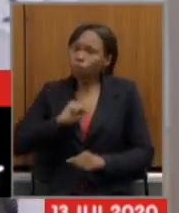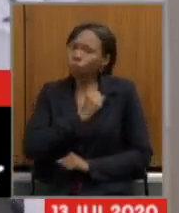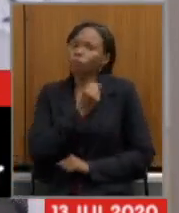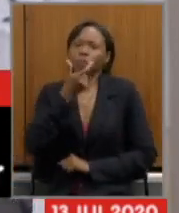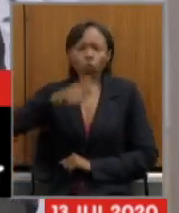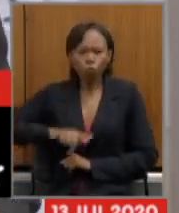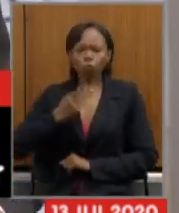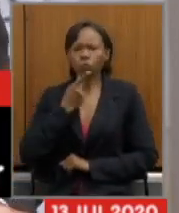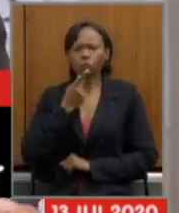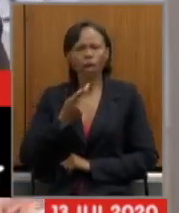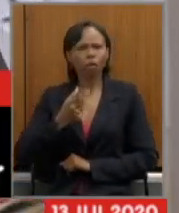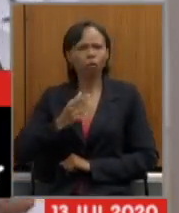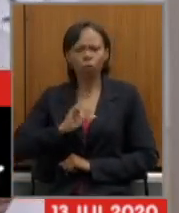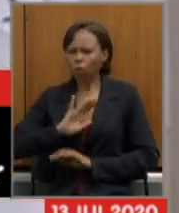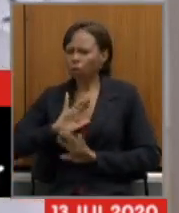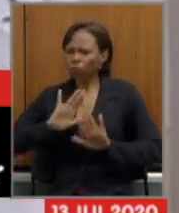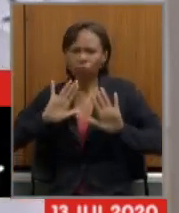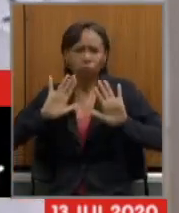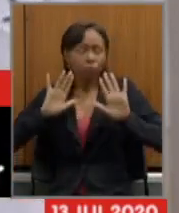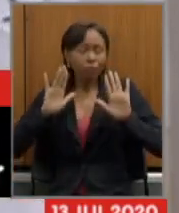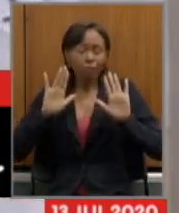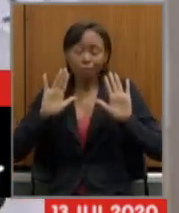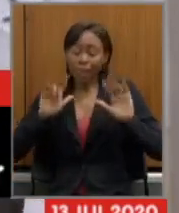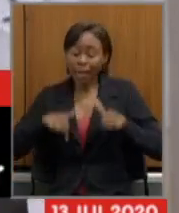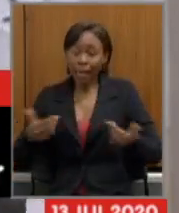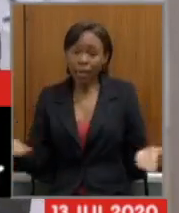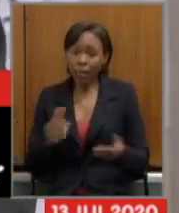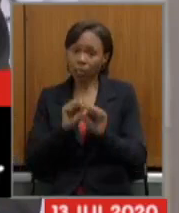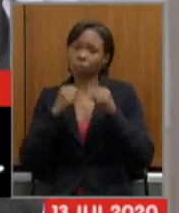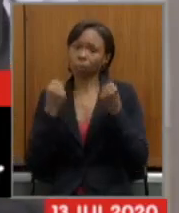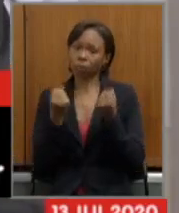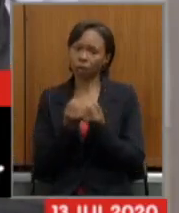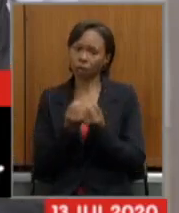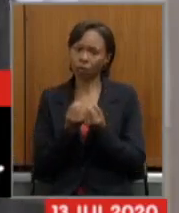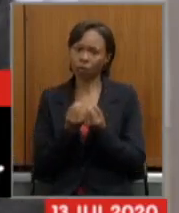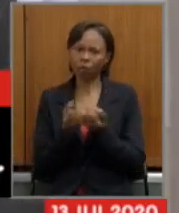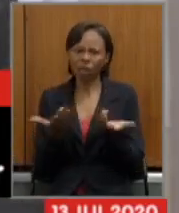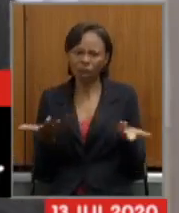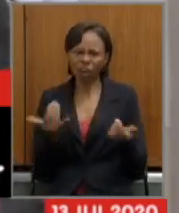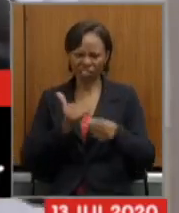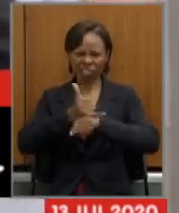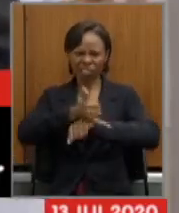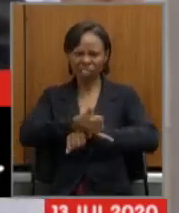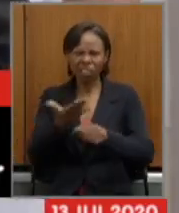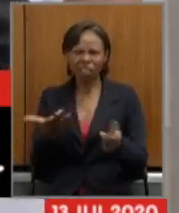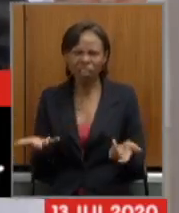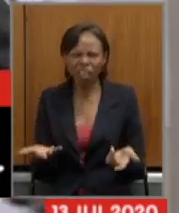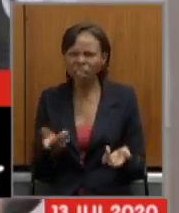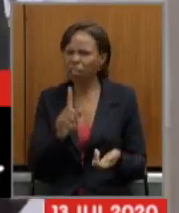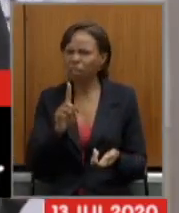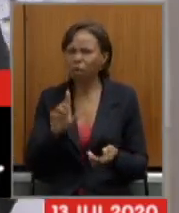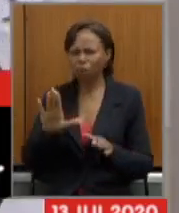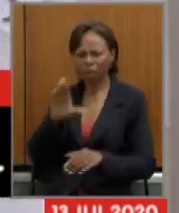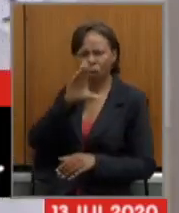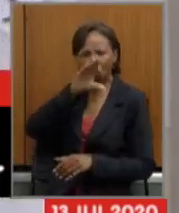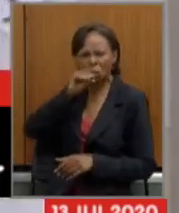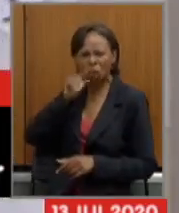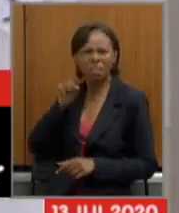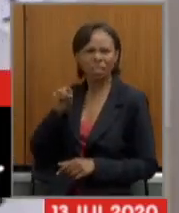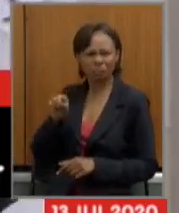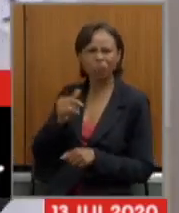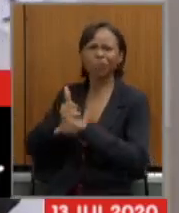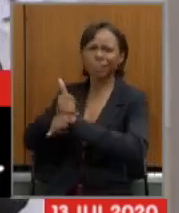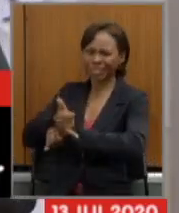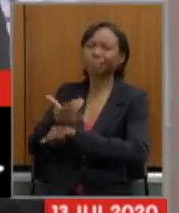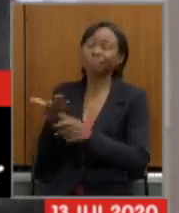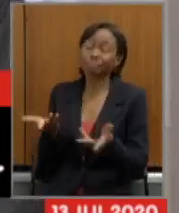o meu repúdio esse seminário não é para inglês ver é para servidor ver infelizmente